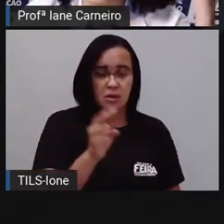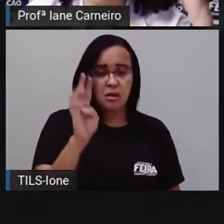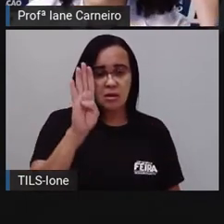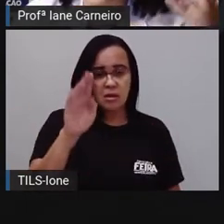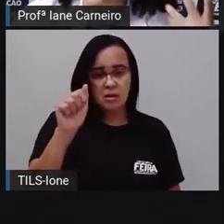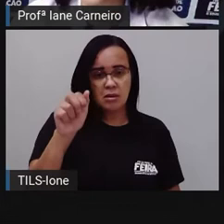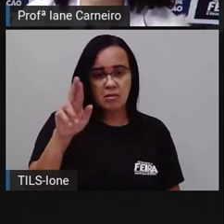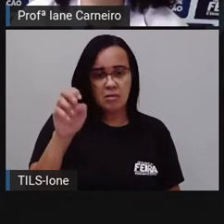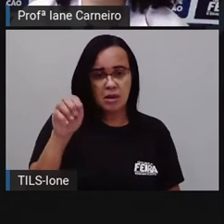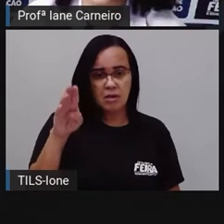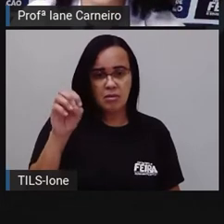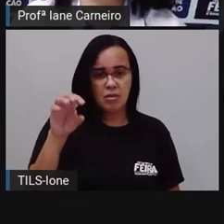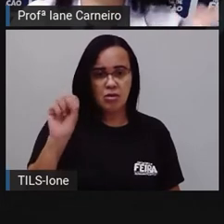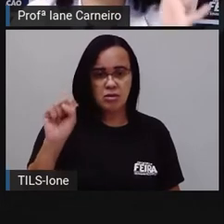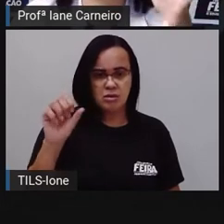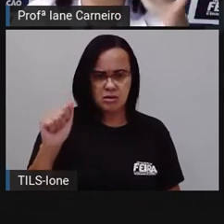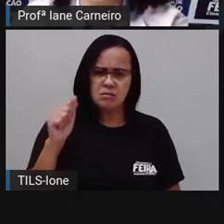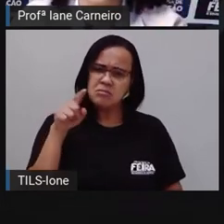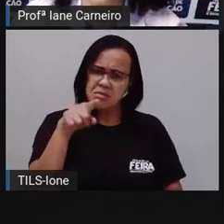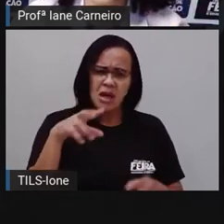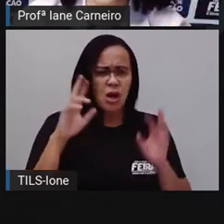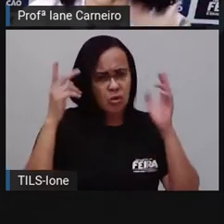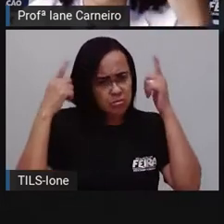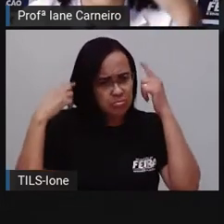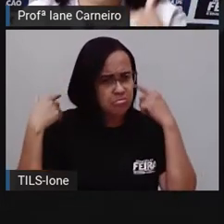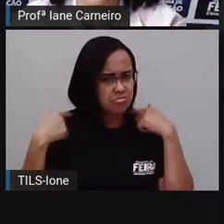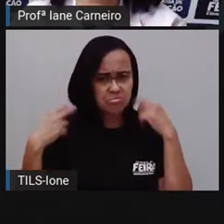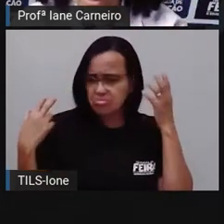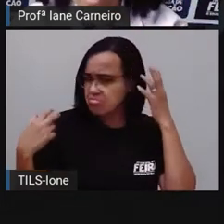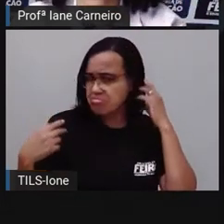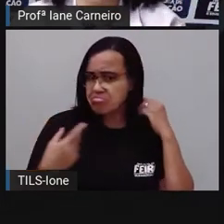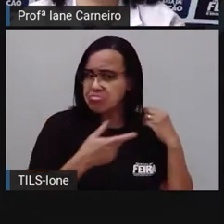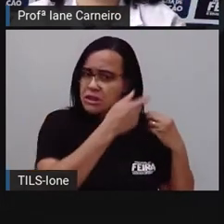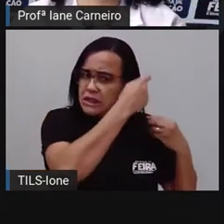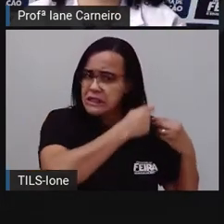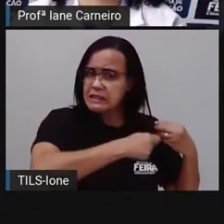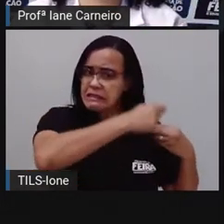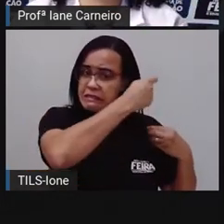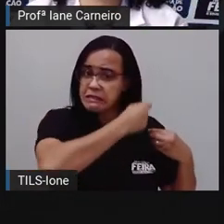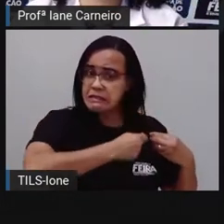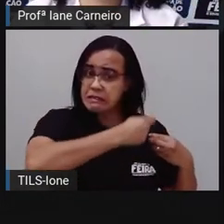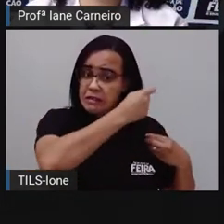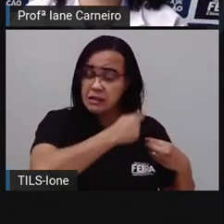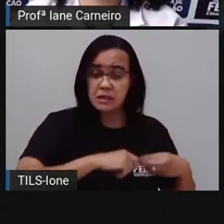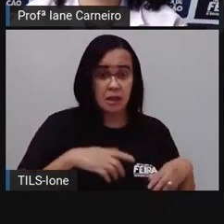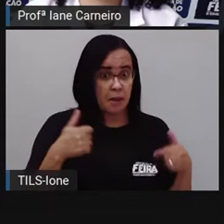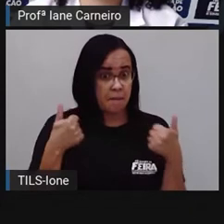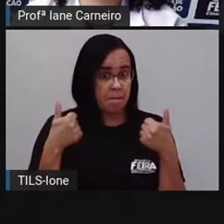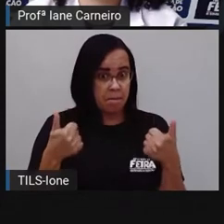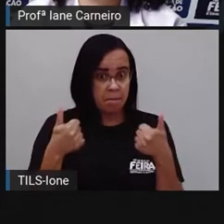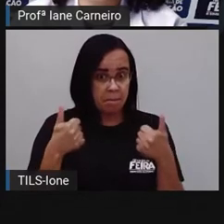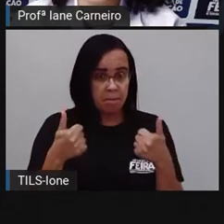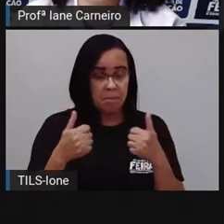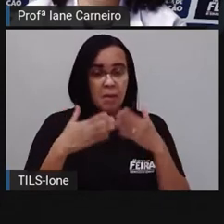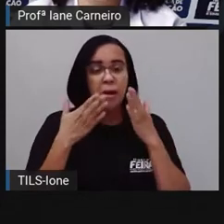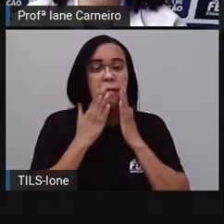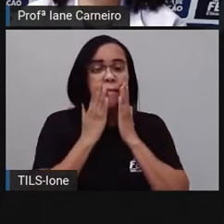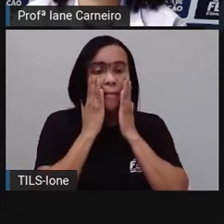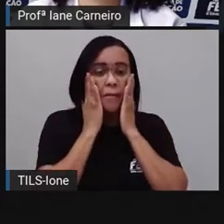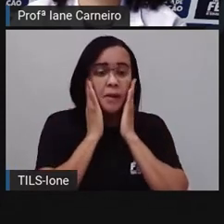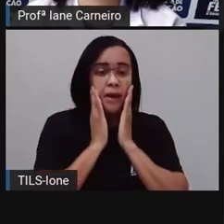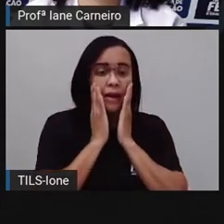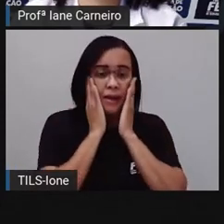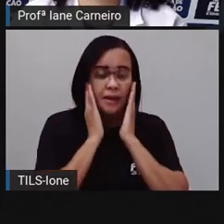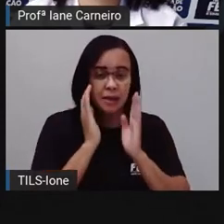momentos ela deixa o cabelo mais ondulado, mas é que tá bem escovado, né? Bem liso. A pele dela é uma pele branca, né?